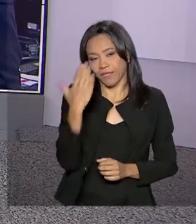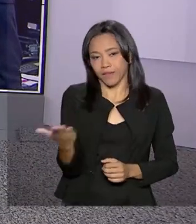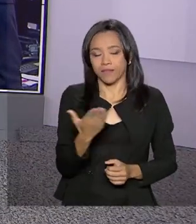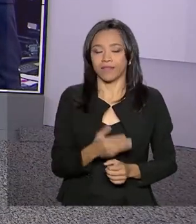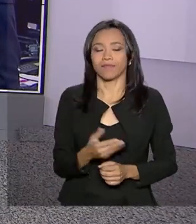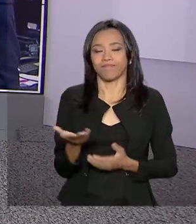participação.